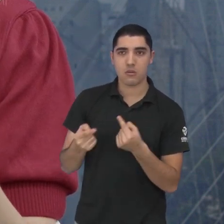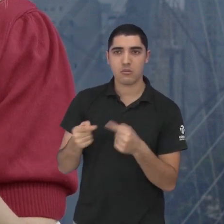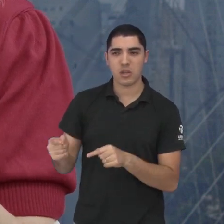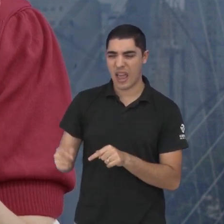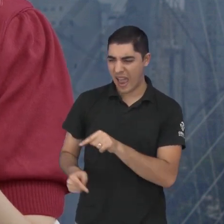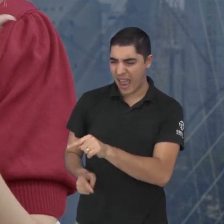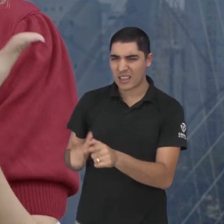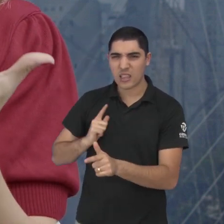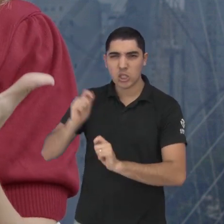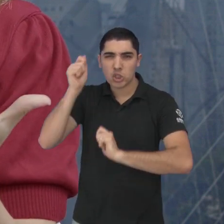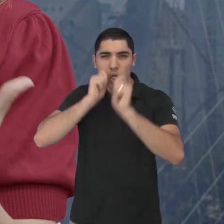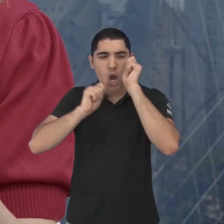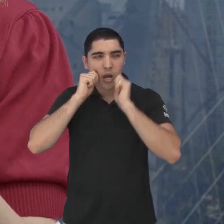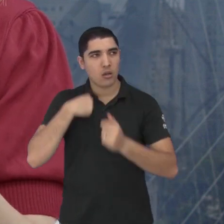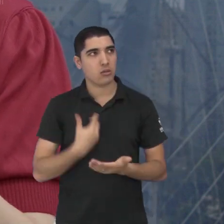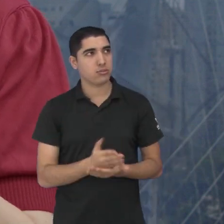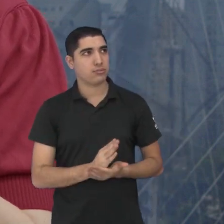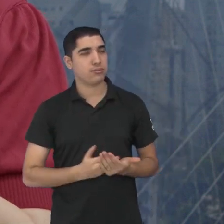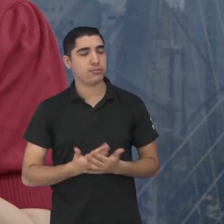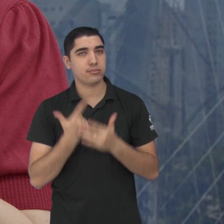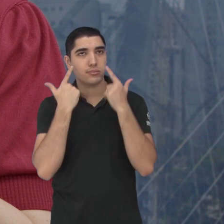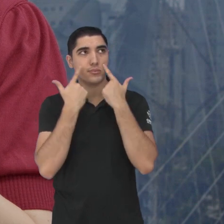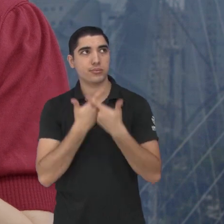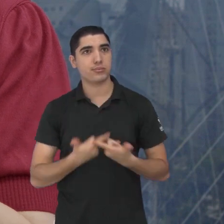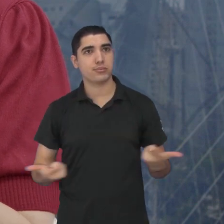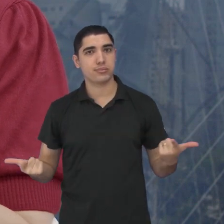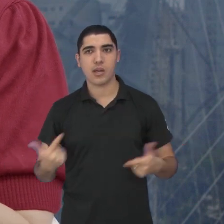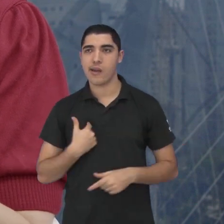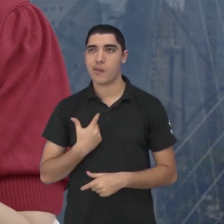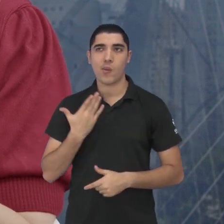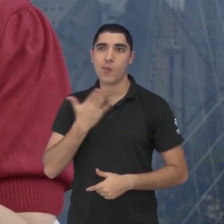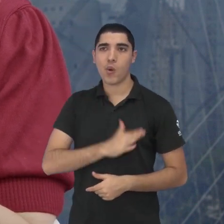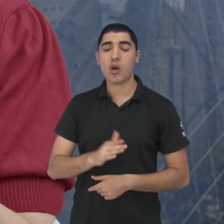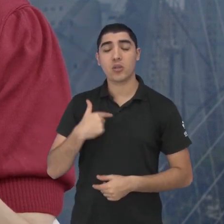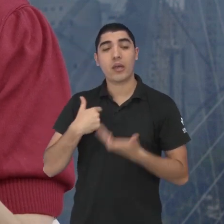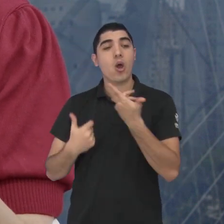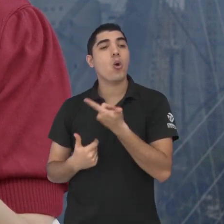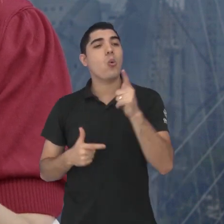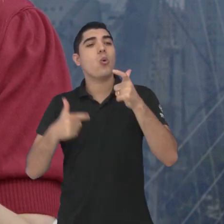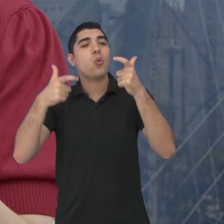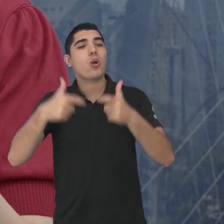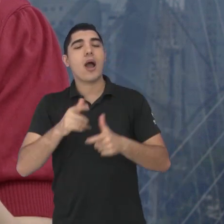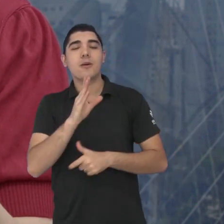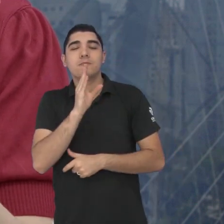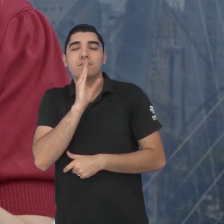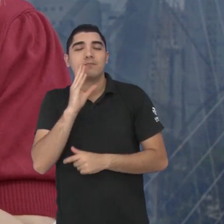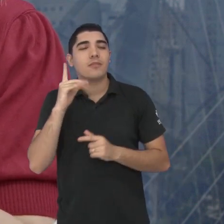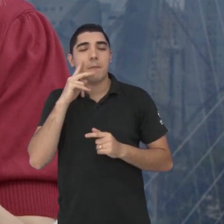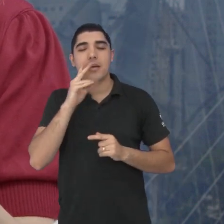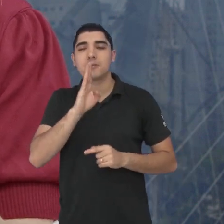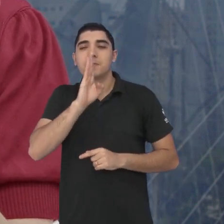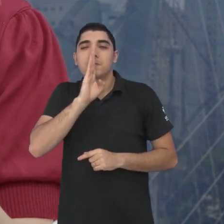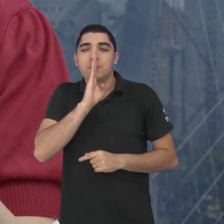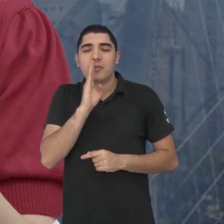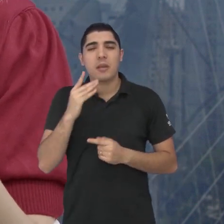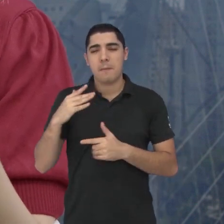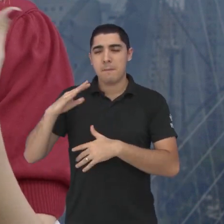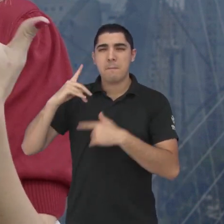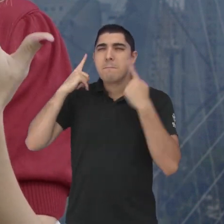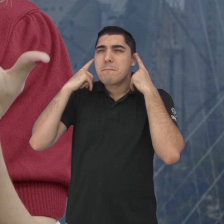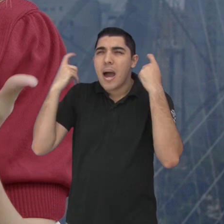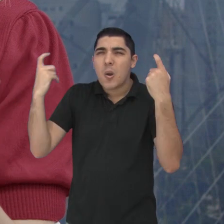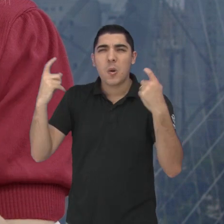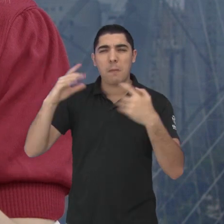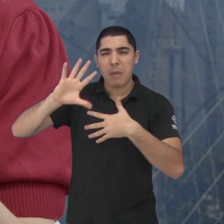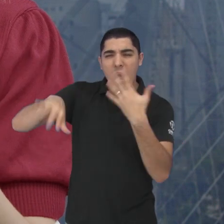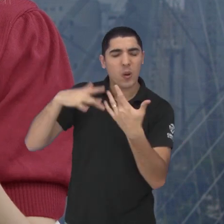tá chorando isso me incomoda não quero quero ir para um lugar onde esteja silencioso que não tenha barulho que não tenha bagunça e aí